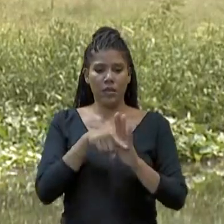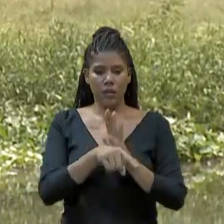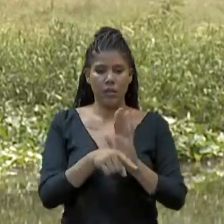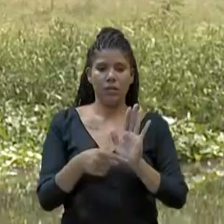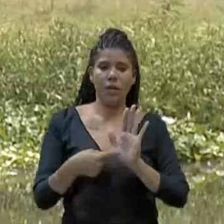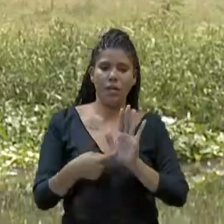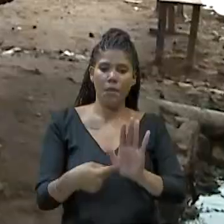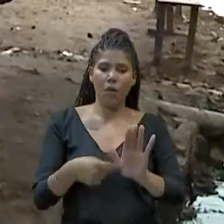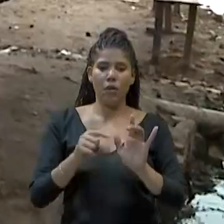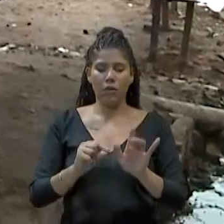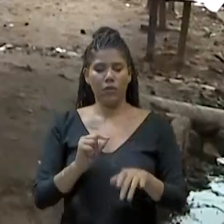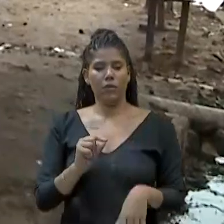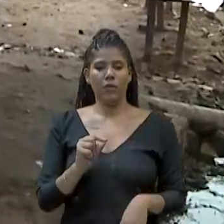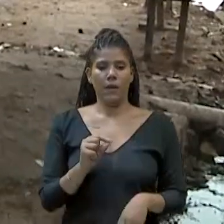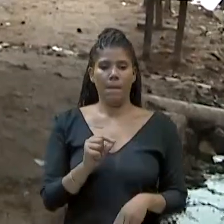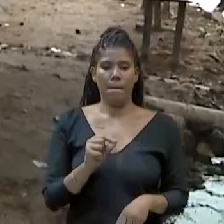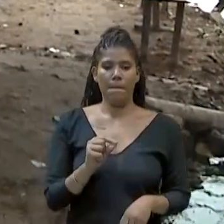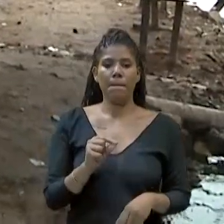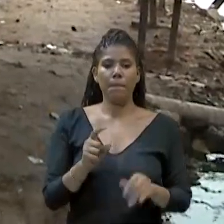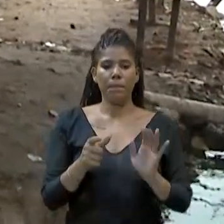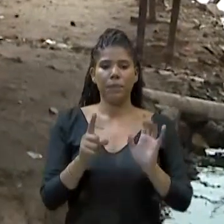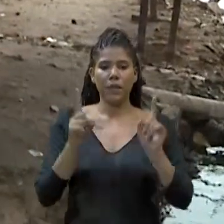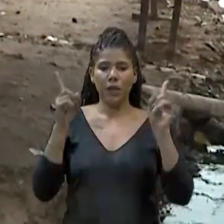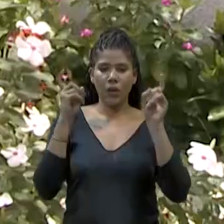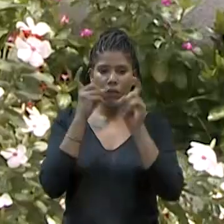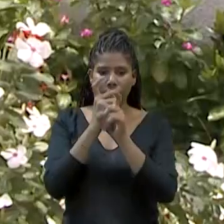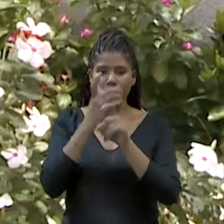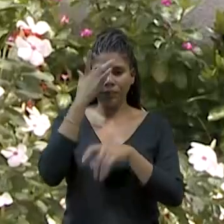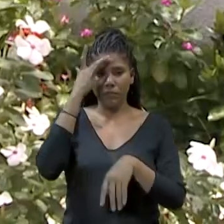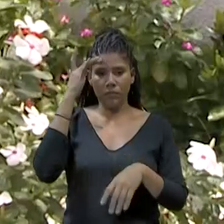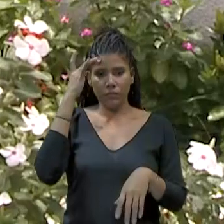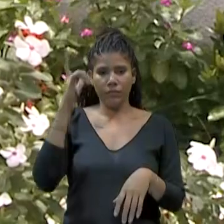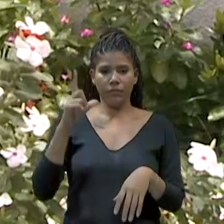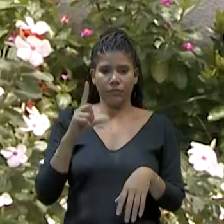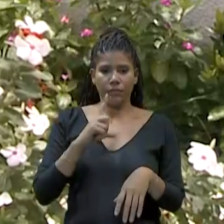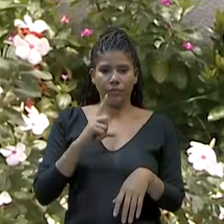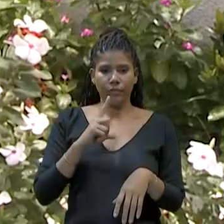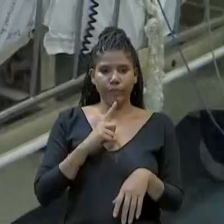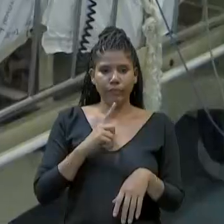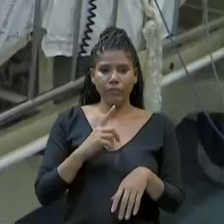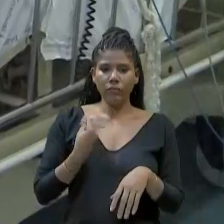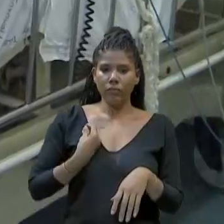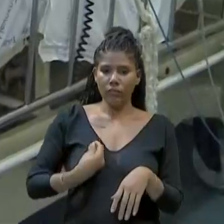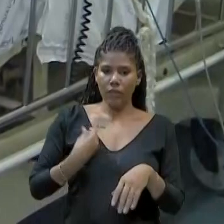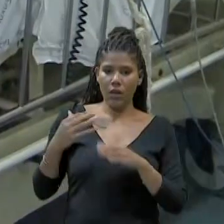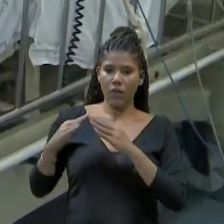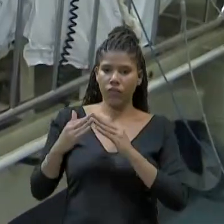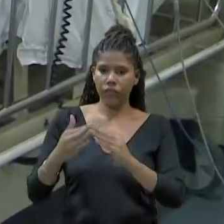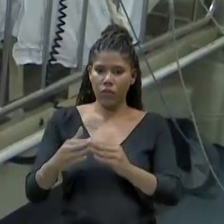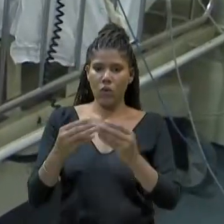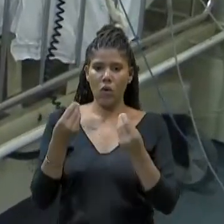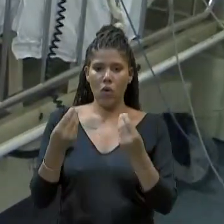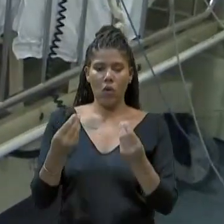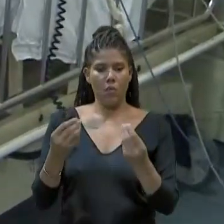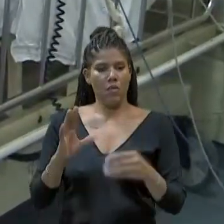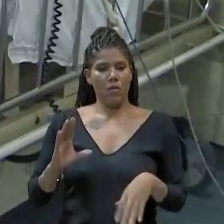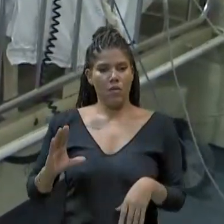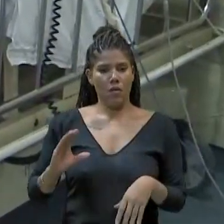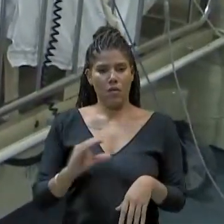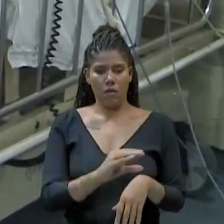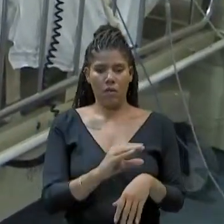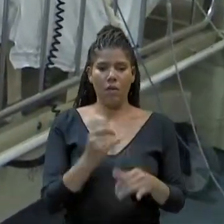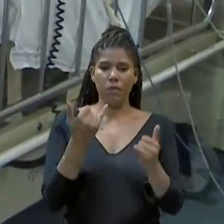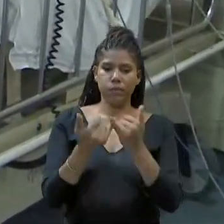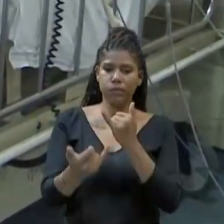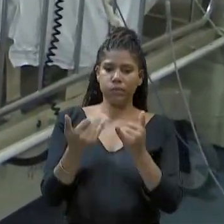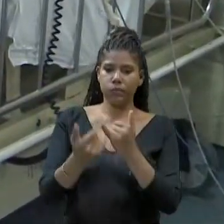Instituto Locomotiva, mostra a dificuldade de acesso dos brasileiros que vivem nas favelas ao tratamento oncológico. Realidade muito semelhante às